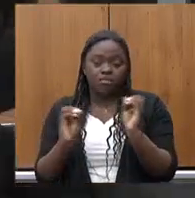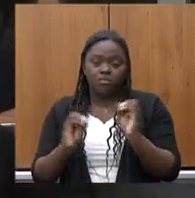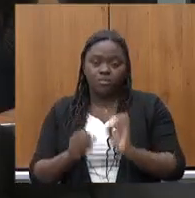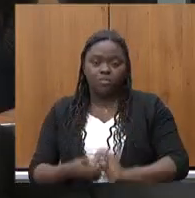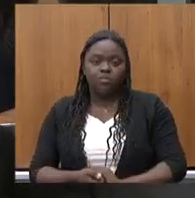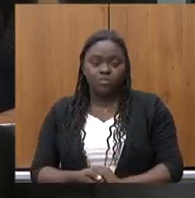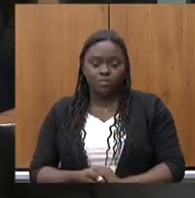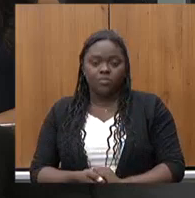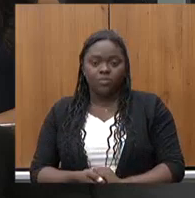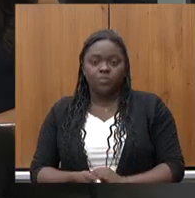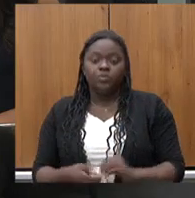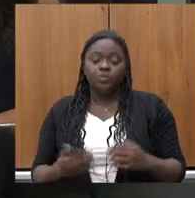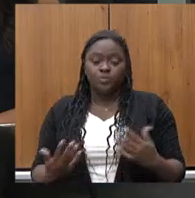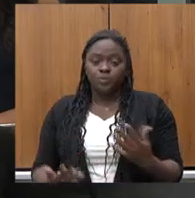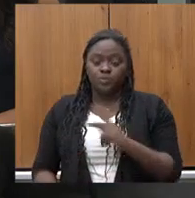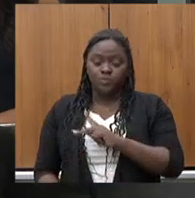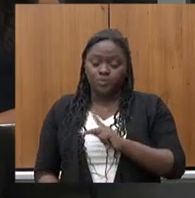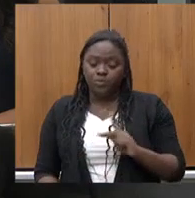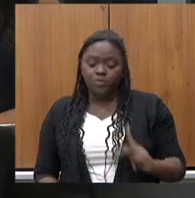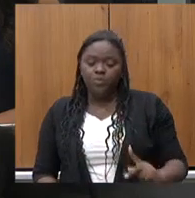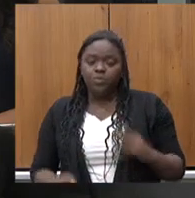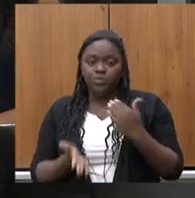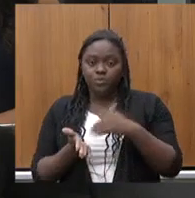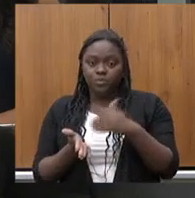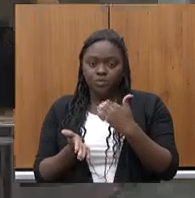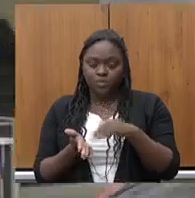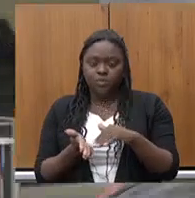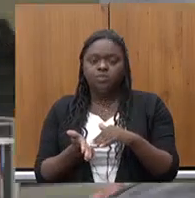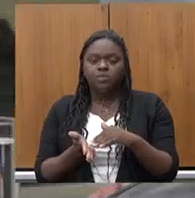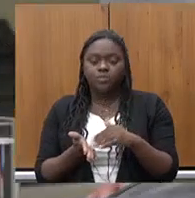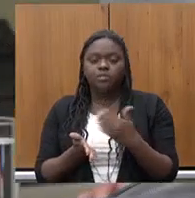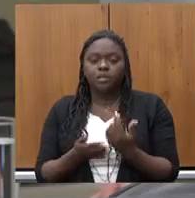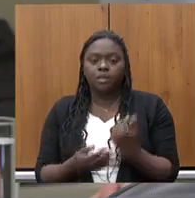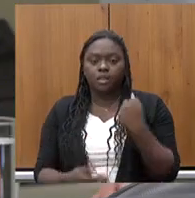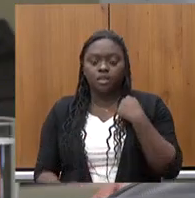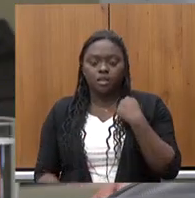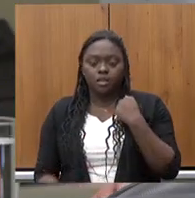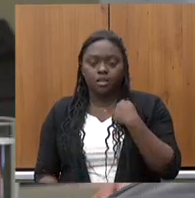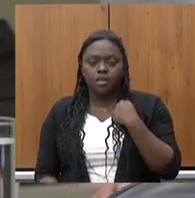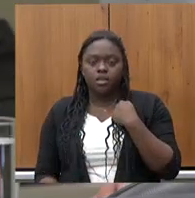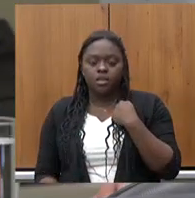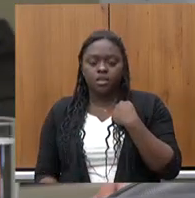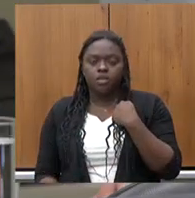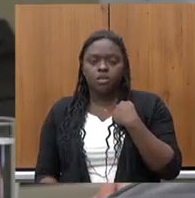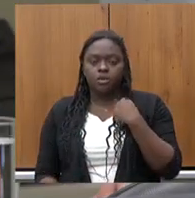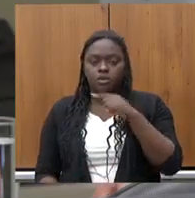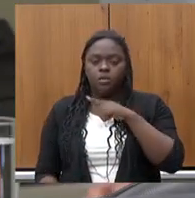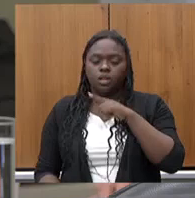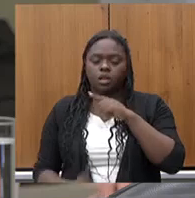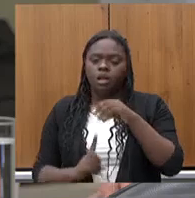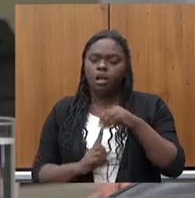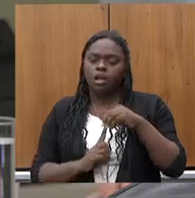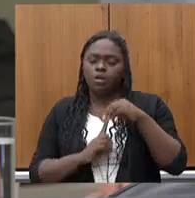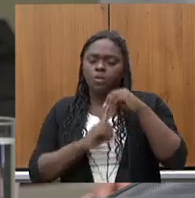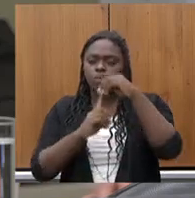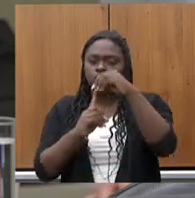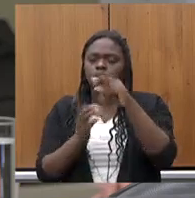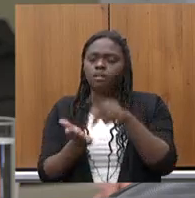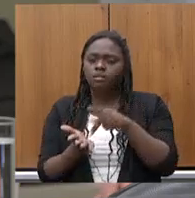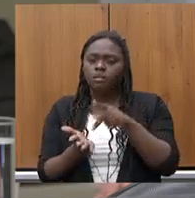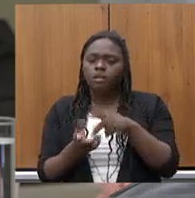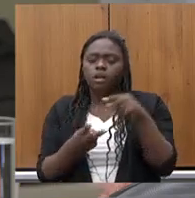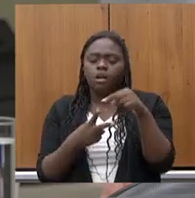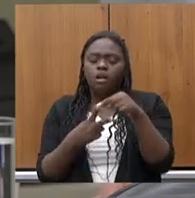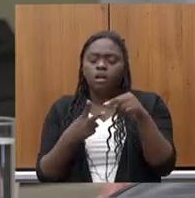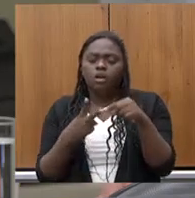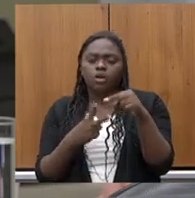então presidente secretário eu tenho a única aliás eu tenho duas